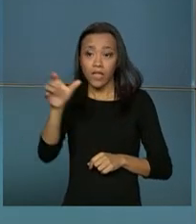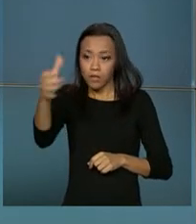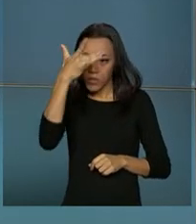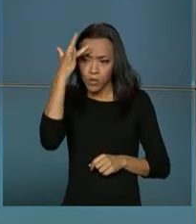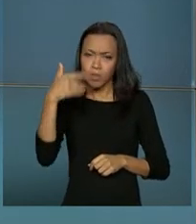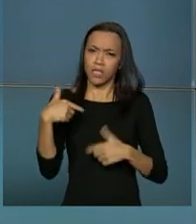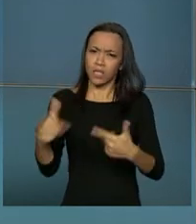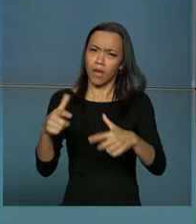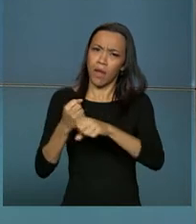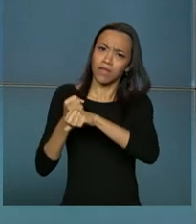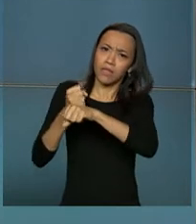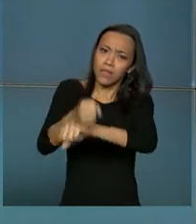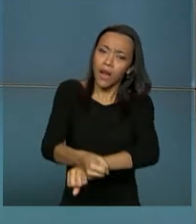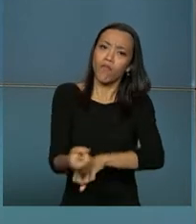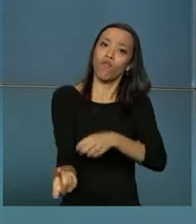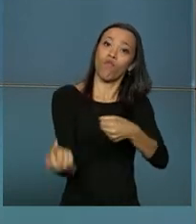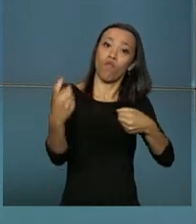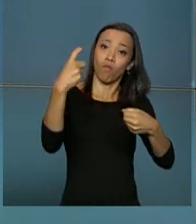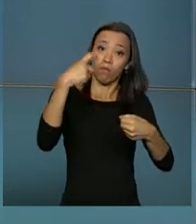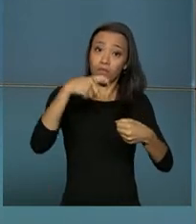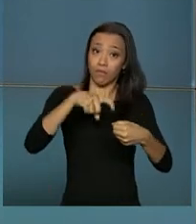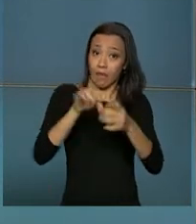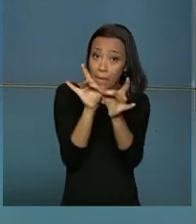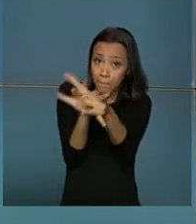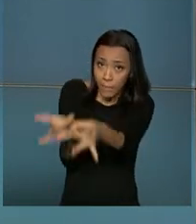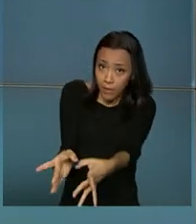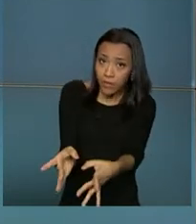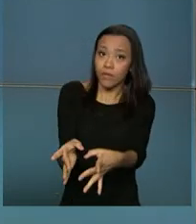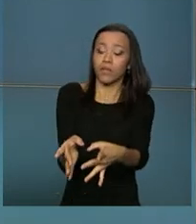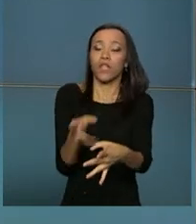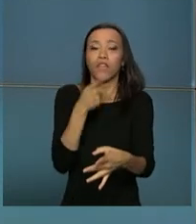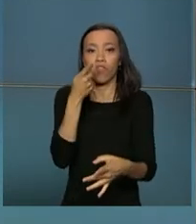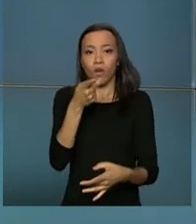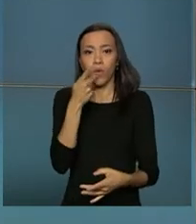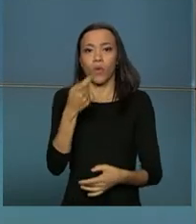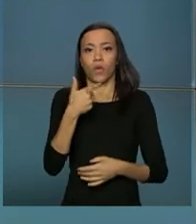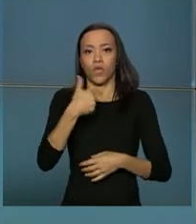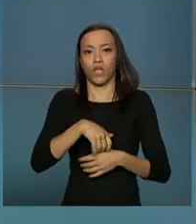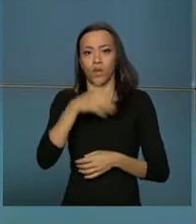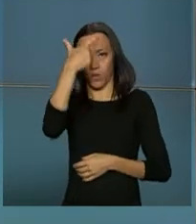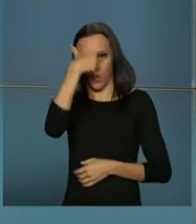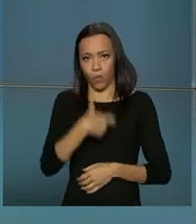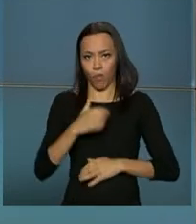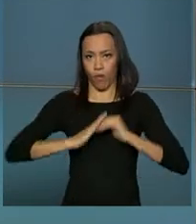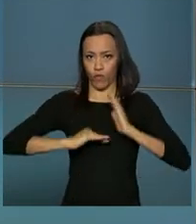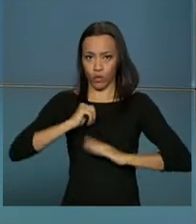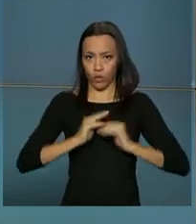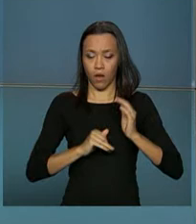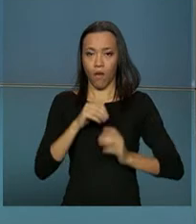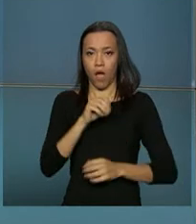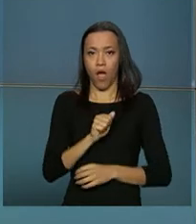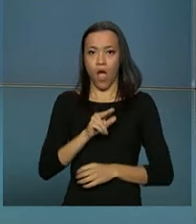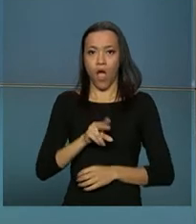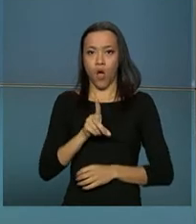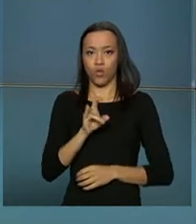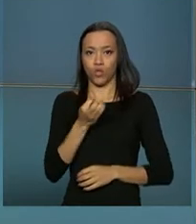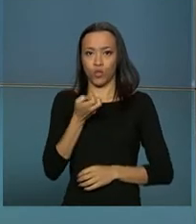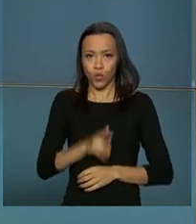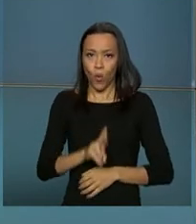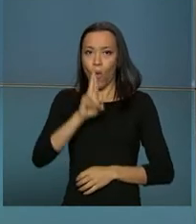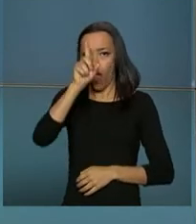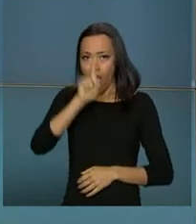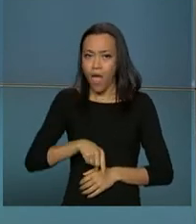degradante retornem ao trabalho escravo. Ele disse ainda que o auditor fiscal é a ferramenta essencial